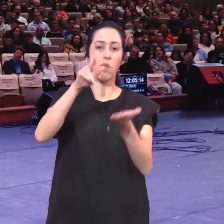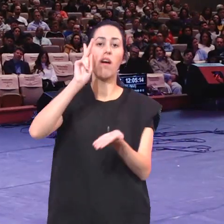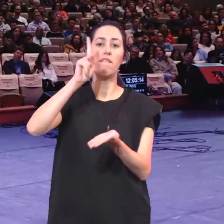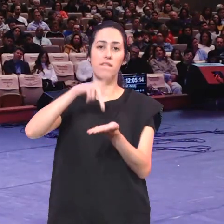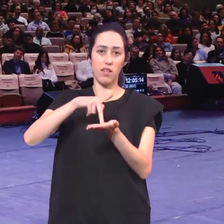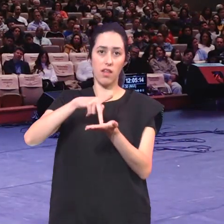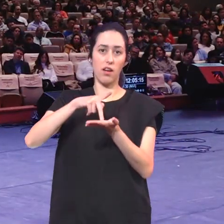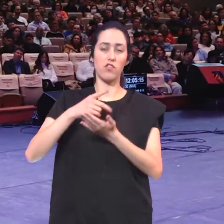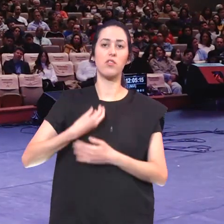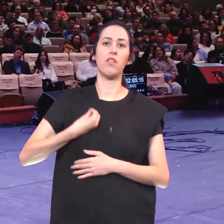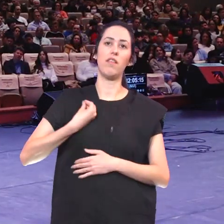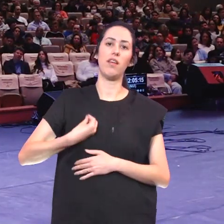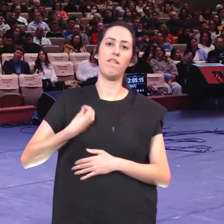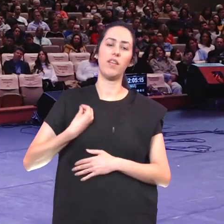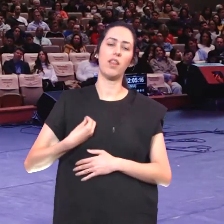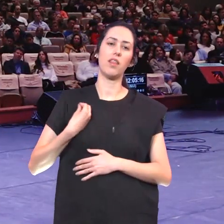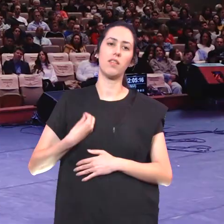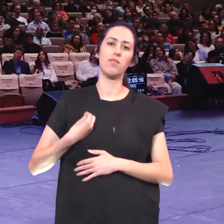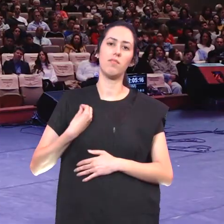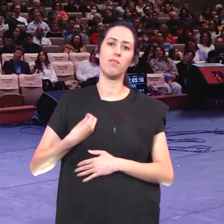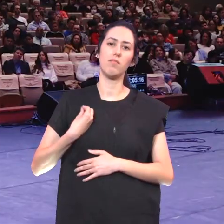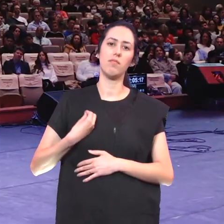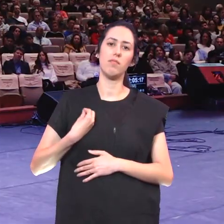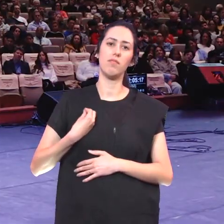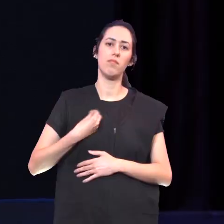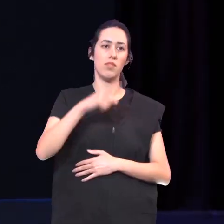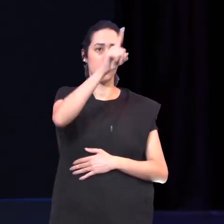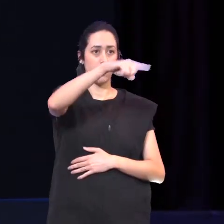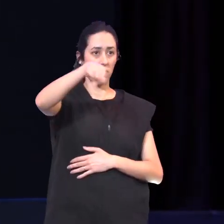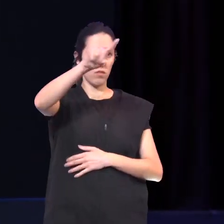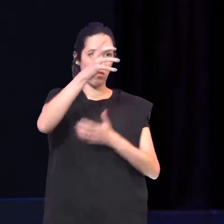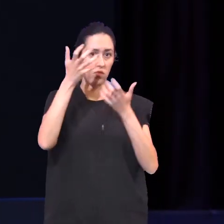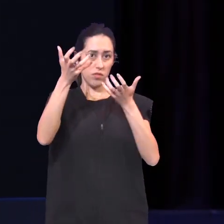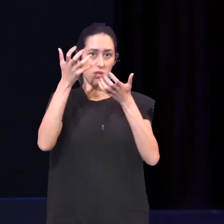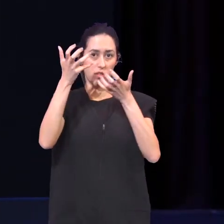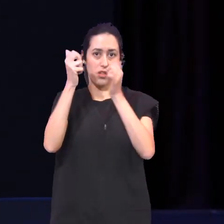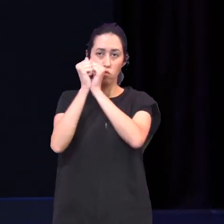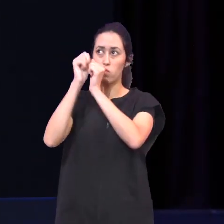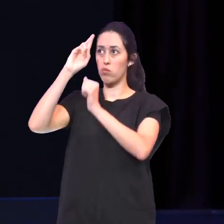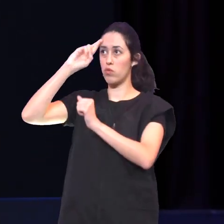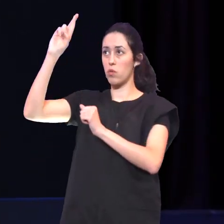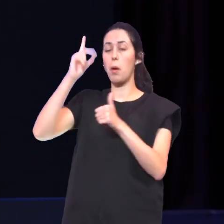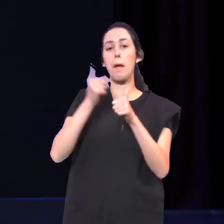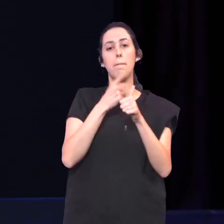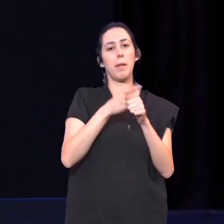E a vida Ninguém Vem ao Pai Se não Por mim